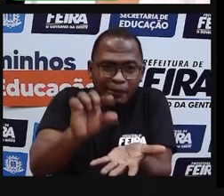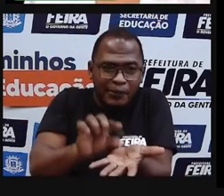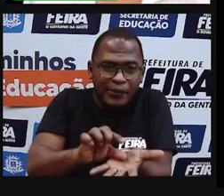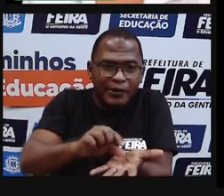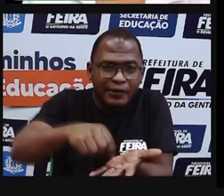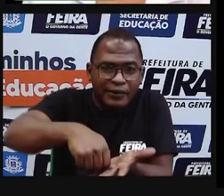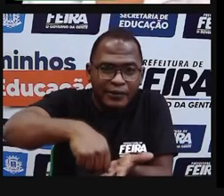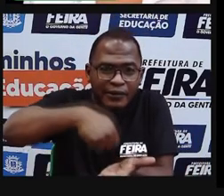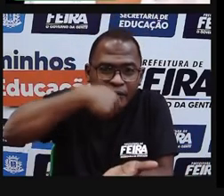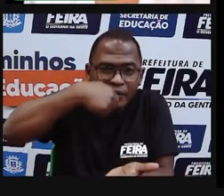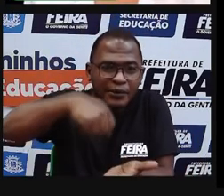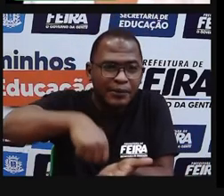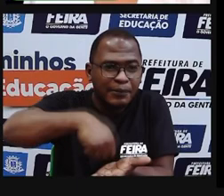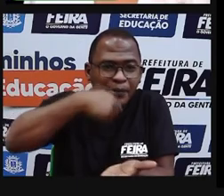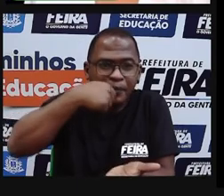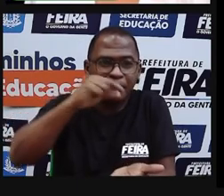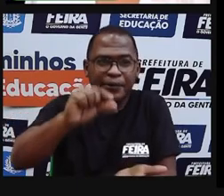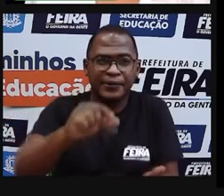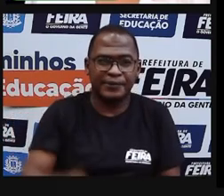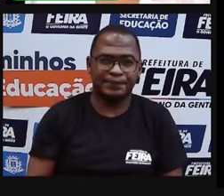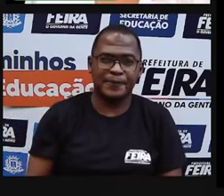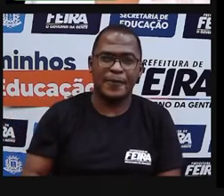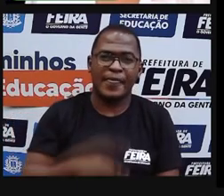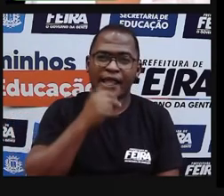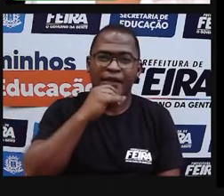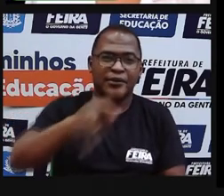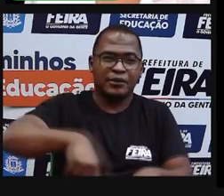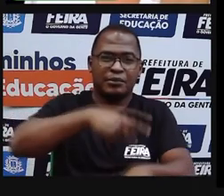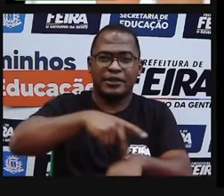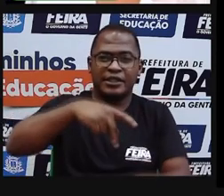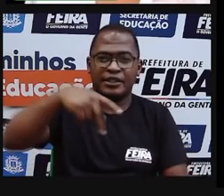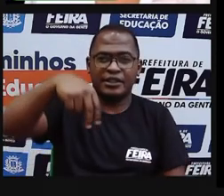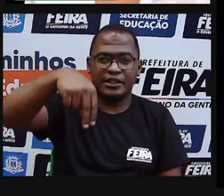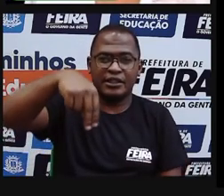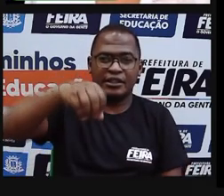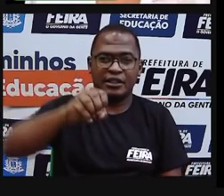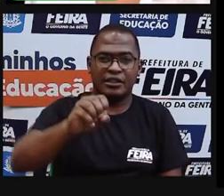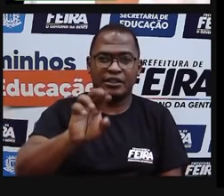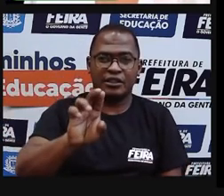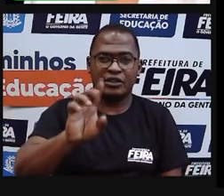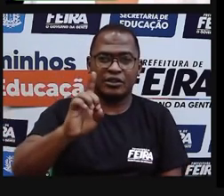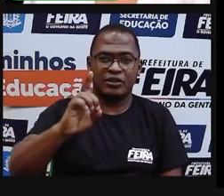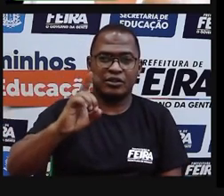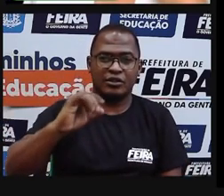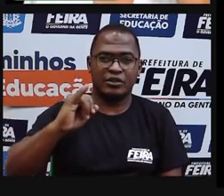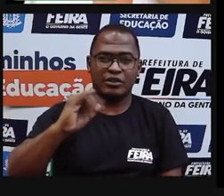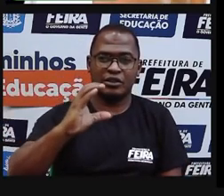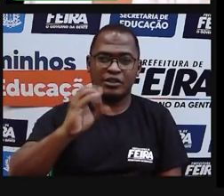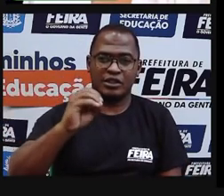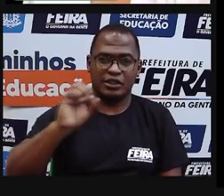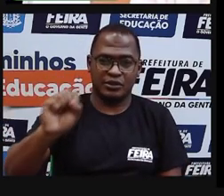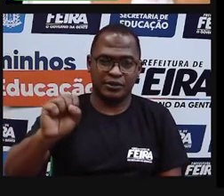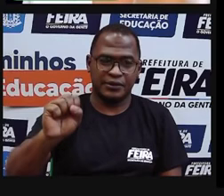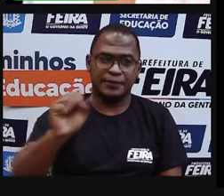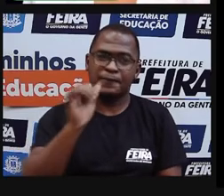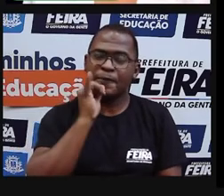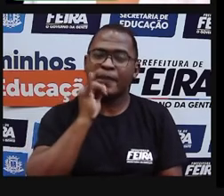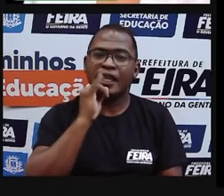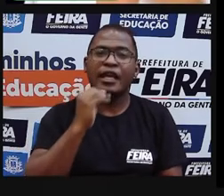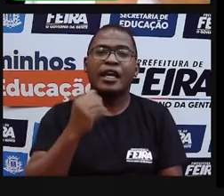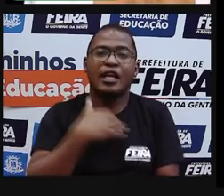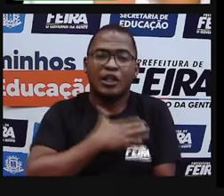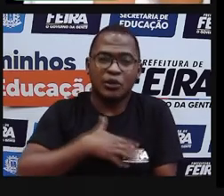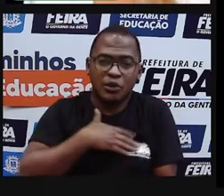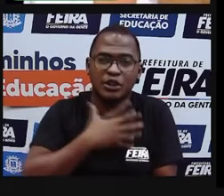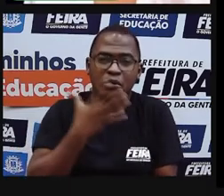países nórdicos, o consumo de frutas vermelhas é maior. De peixes, né? De águas profundas, que